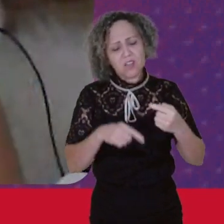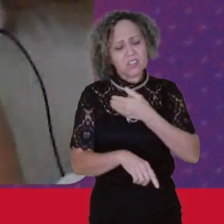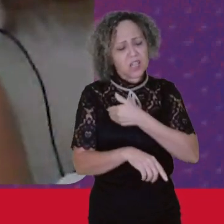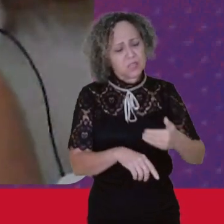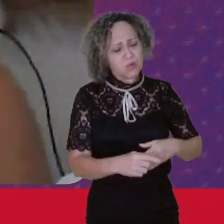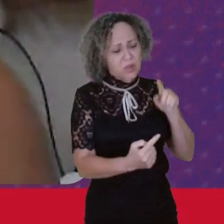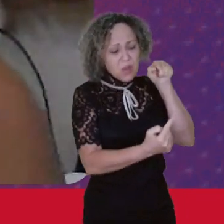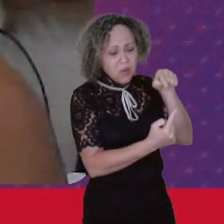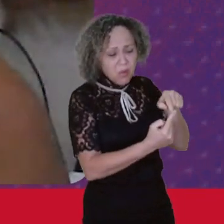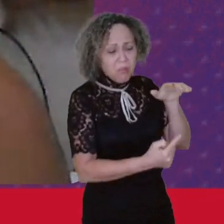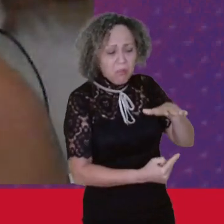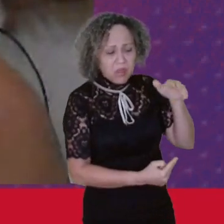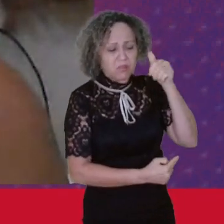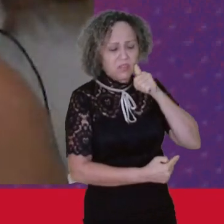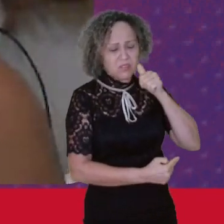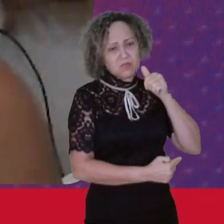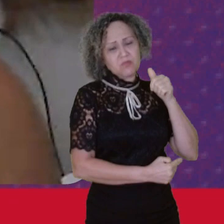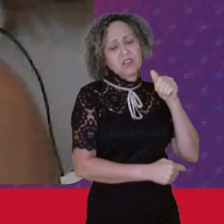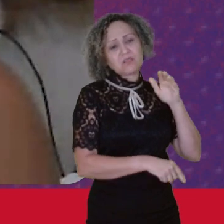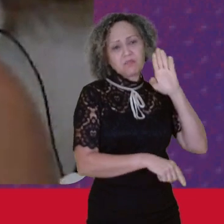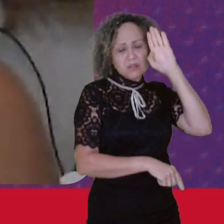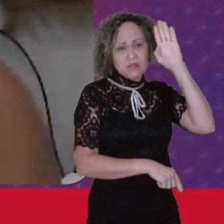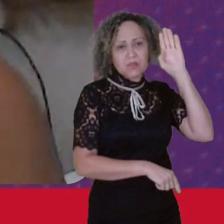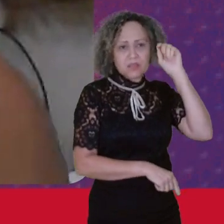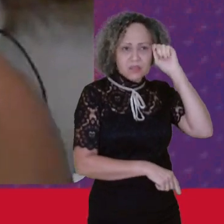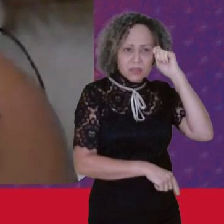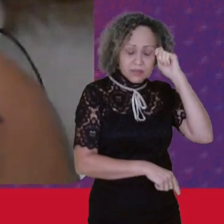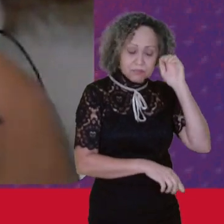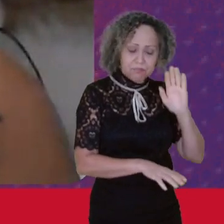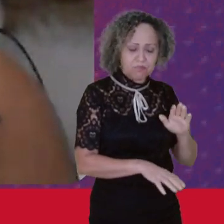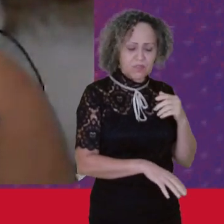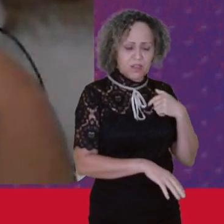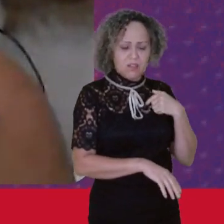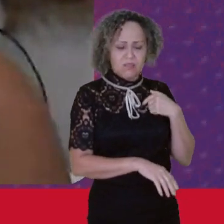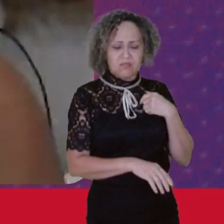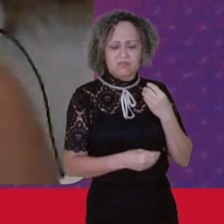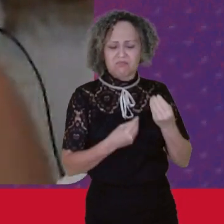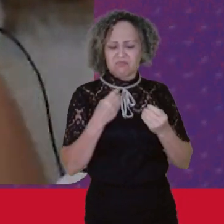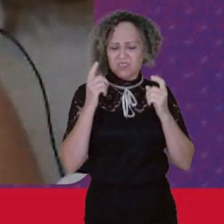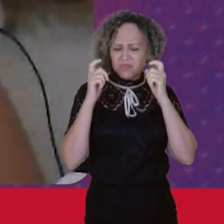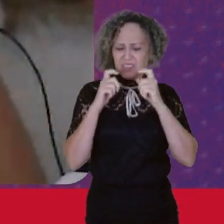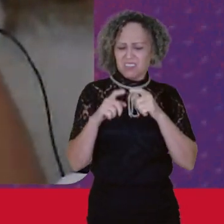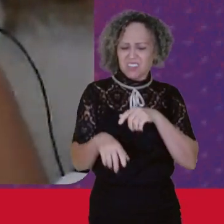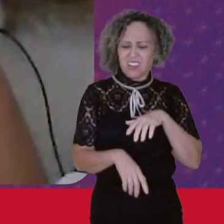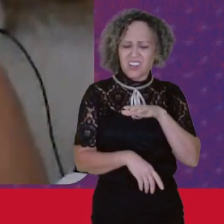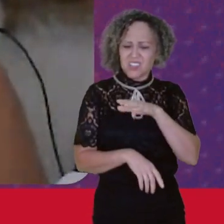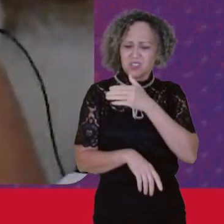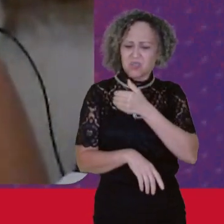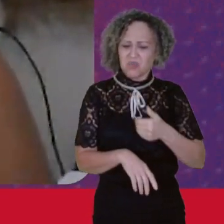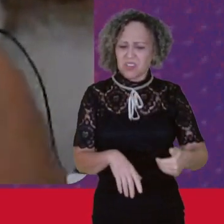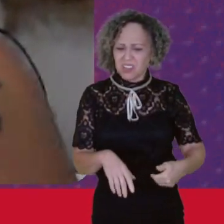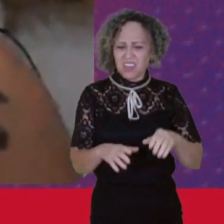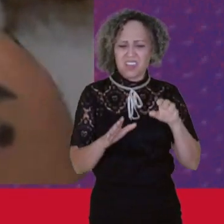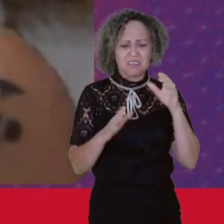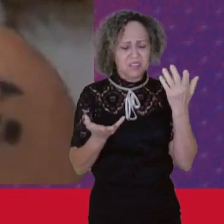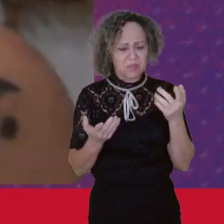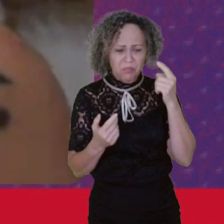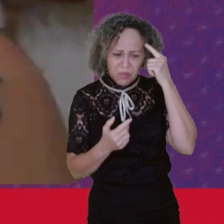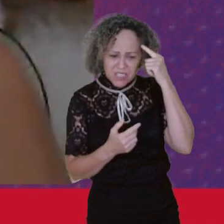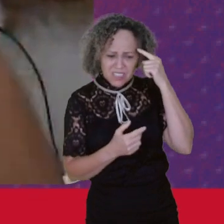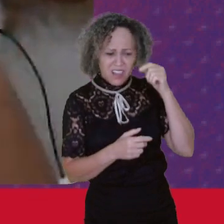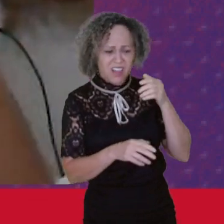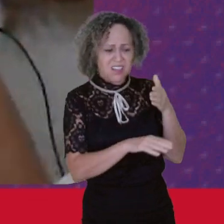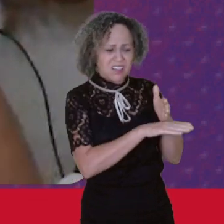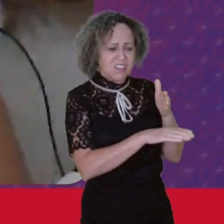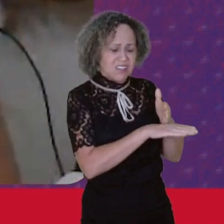Essa necessidade De pensar Direito Essa forma De inserção Das mulheres De forma geral E